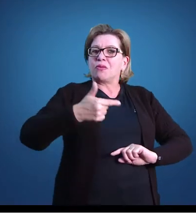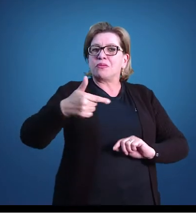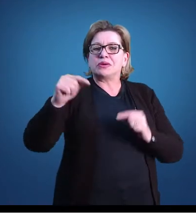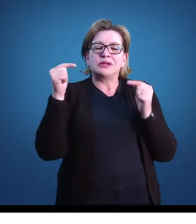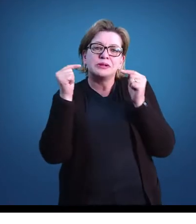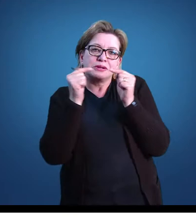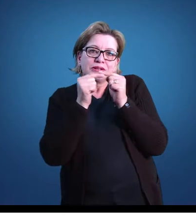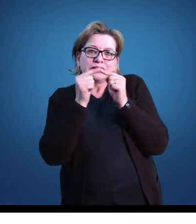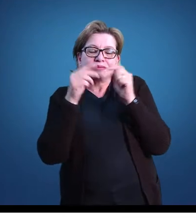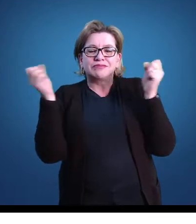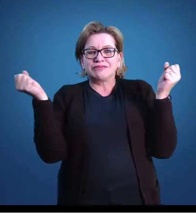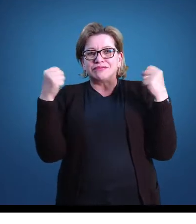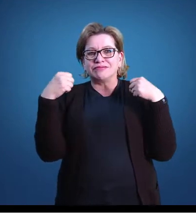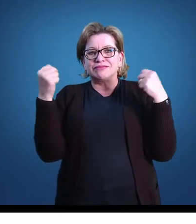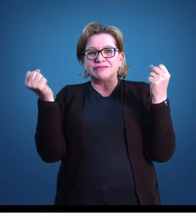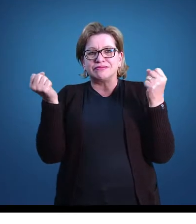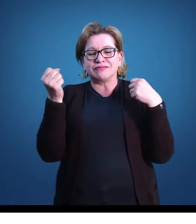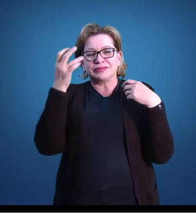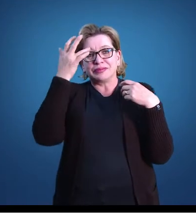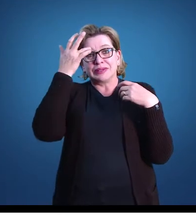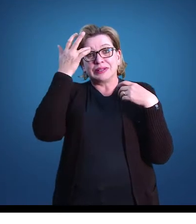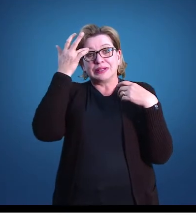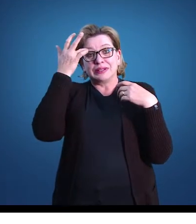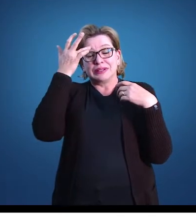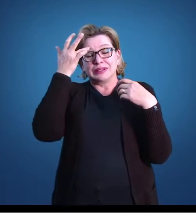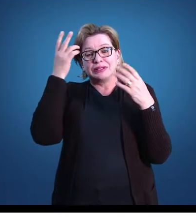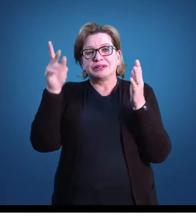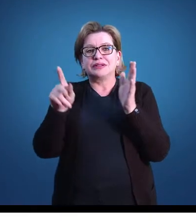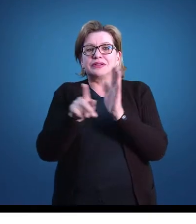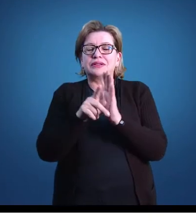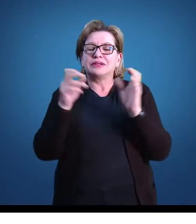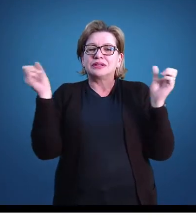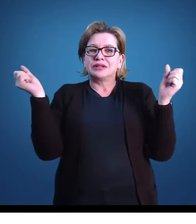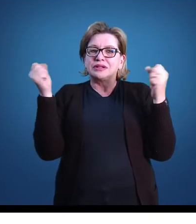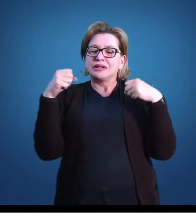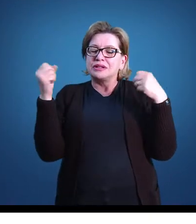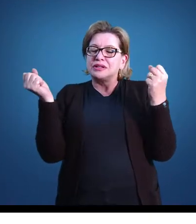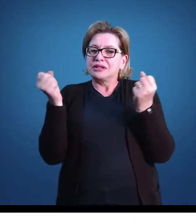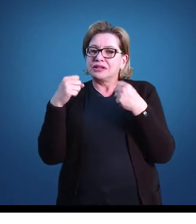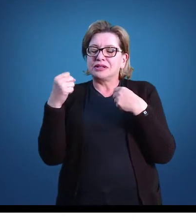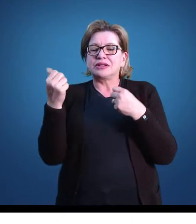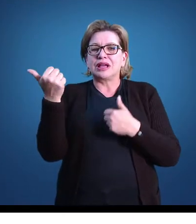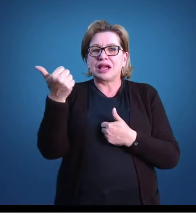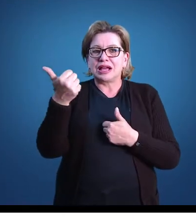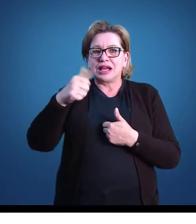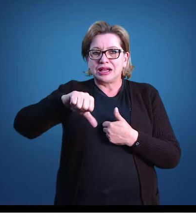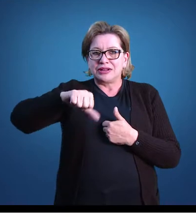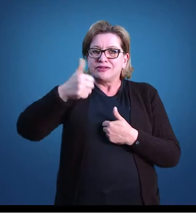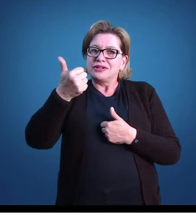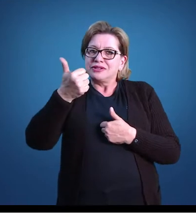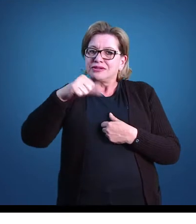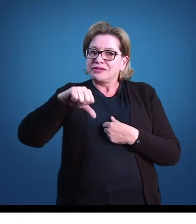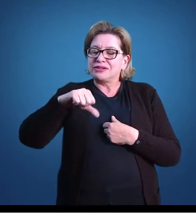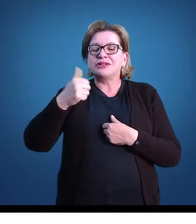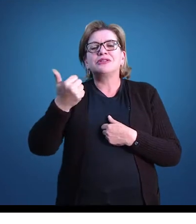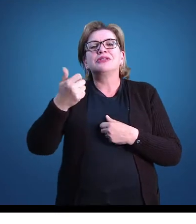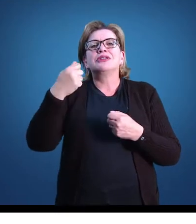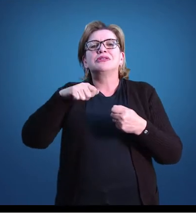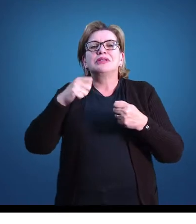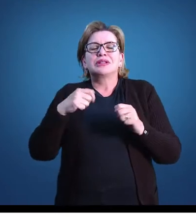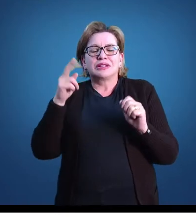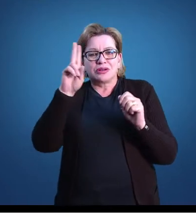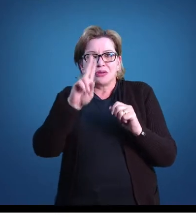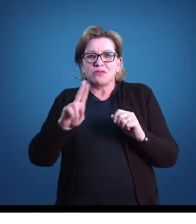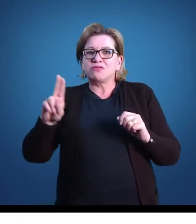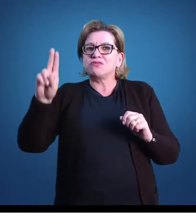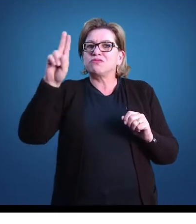relacionada também com esta. Em relação à educação física, as avaliações devem ser de utilidades, tanto para o aluno como